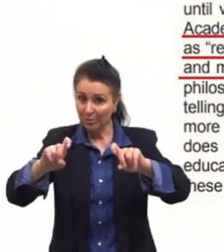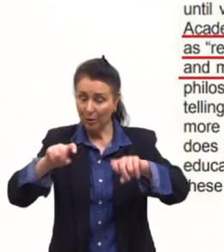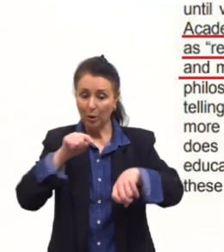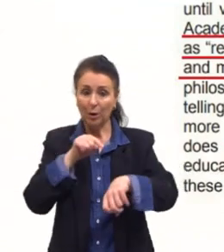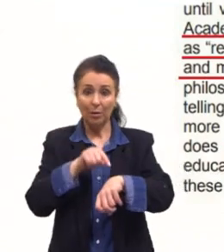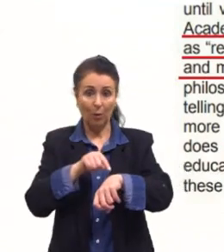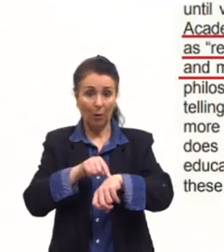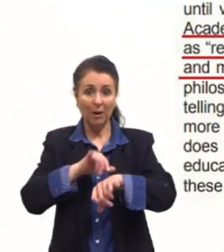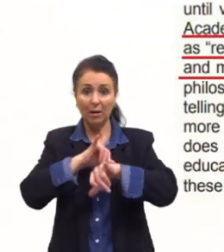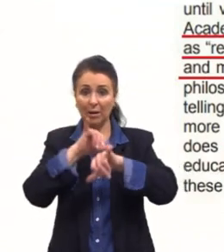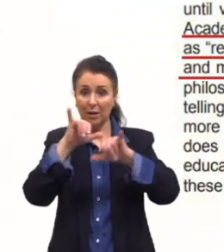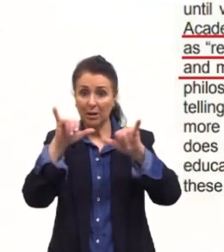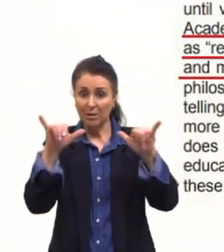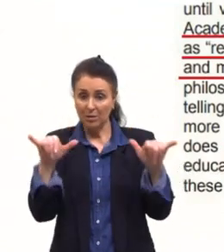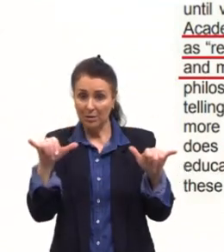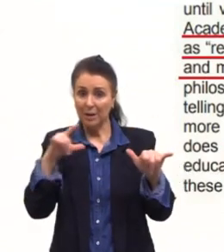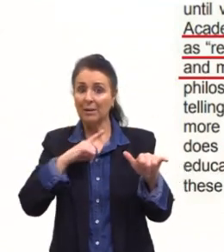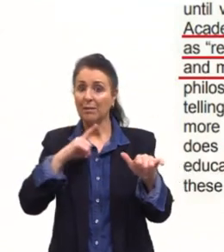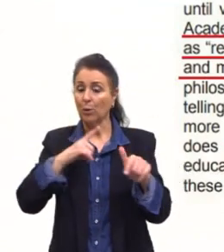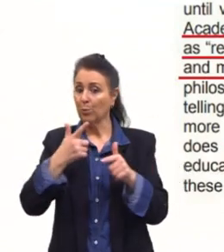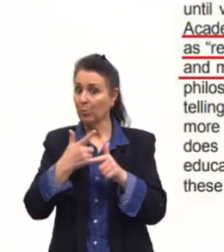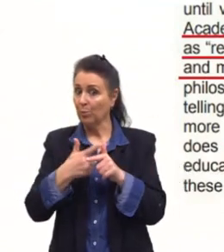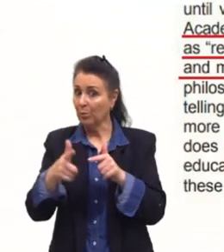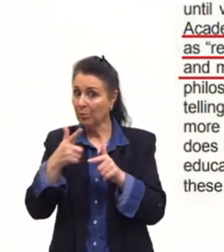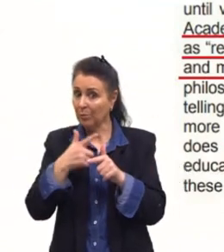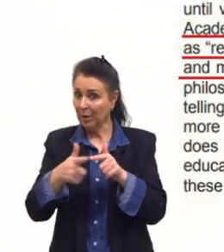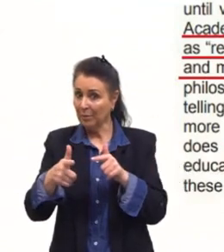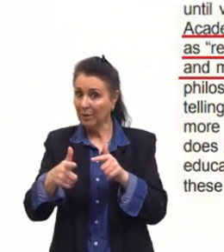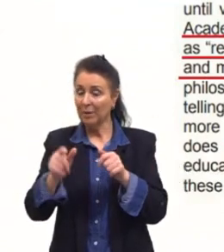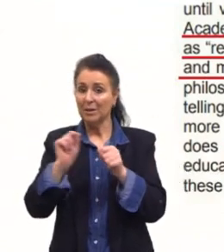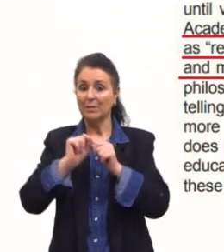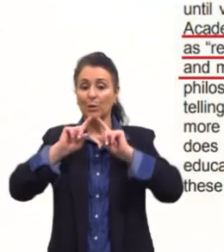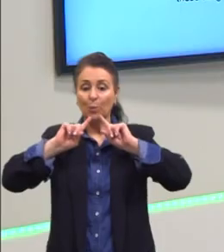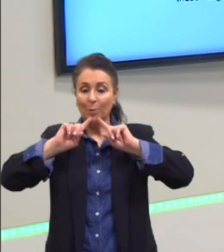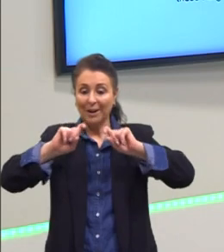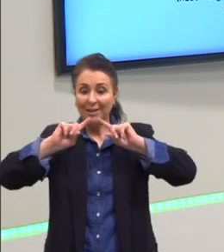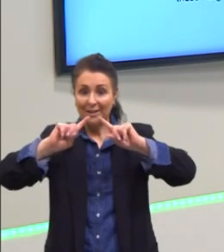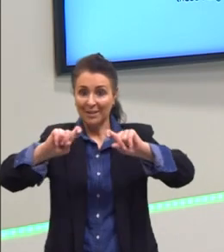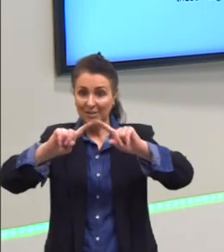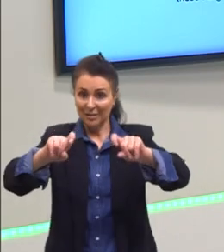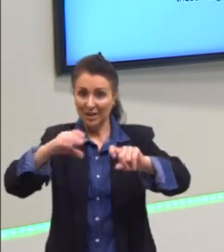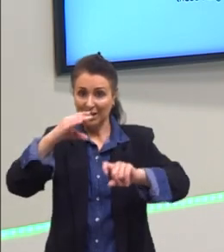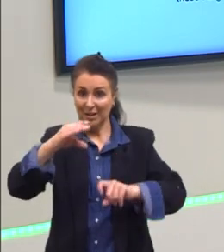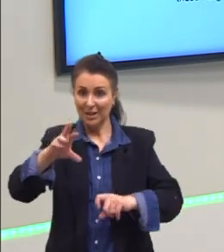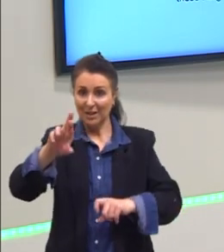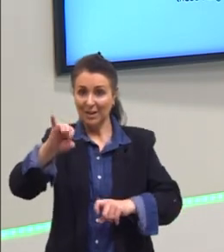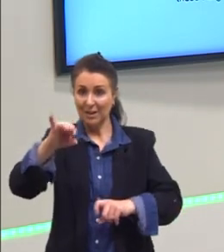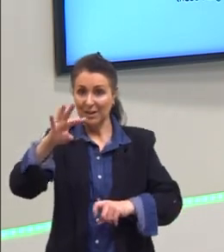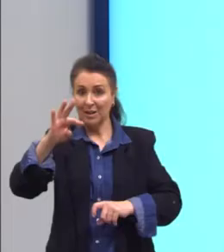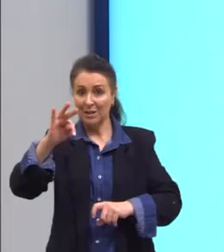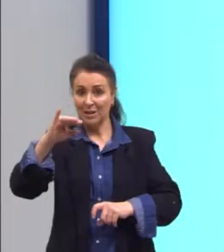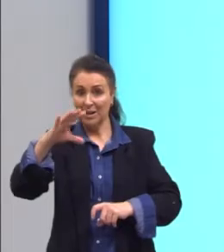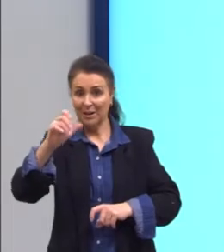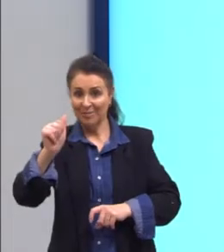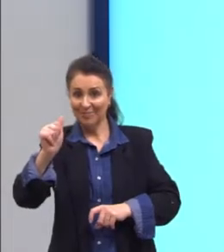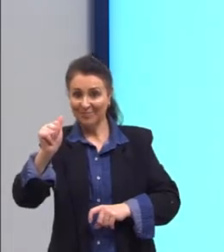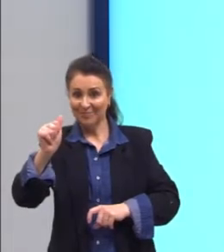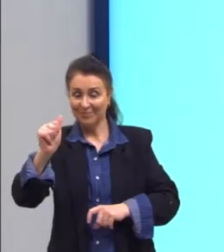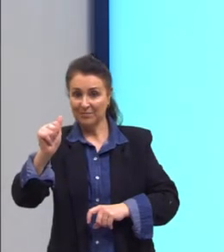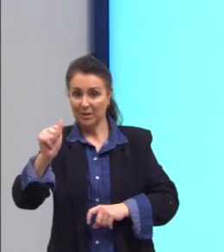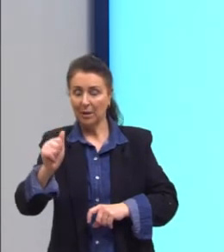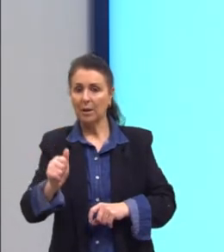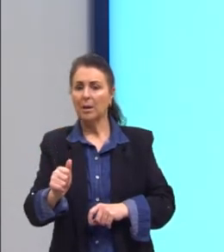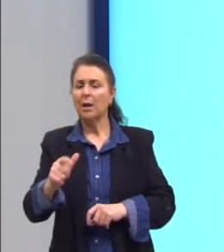ele diz que há um problem, ele está fazendo uma crítica. Simples, não é? E aqui vocês podem ver,